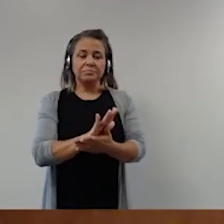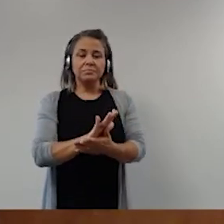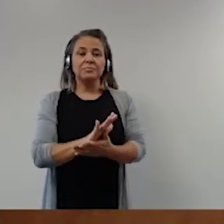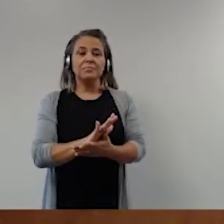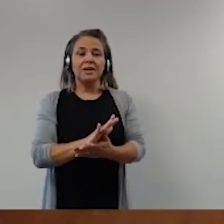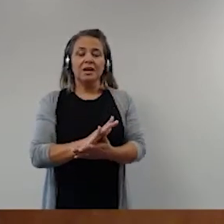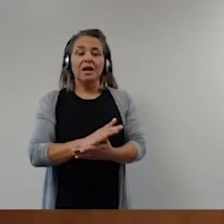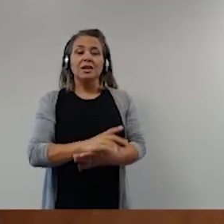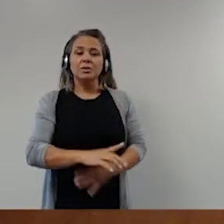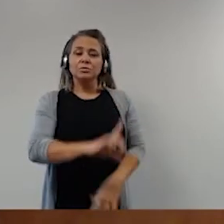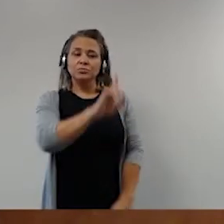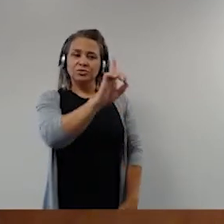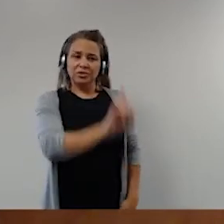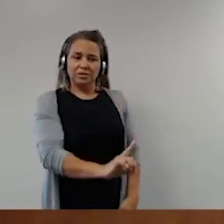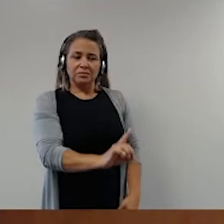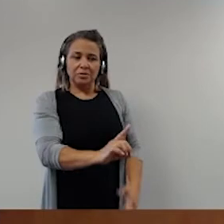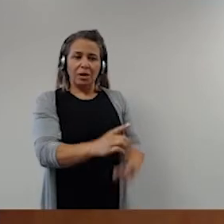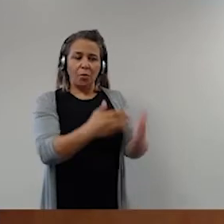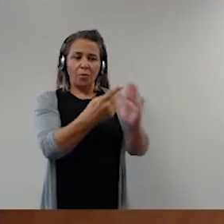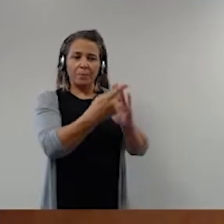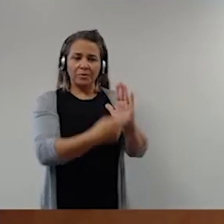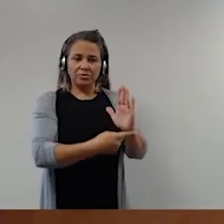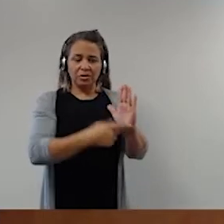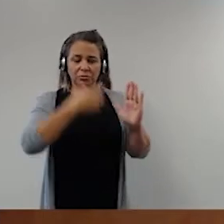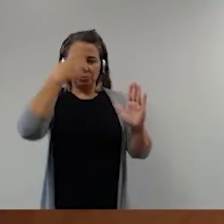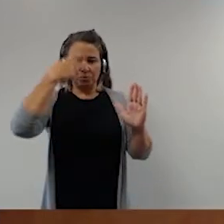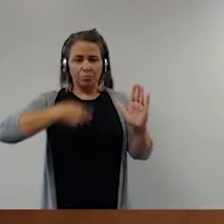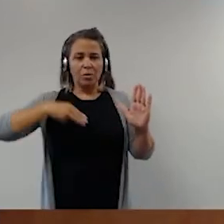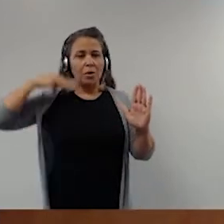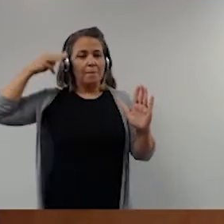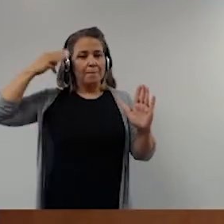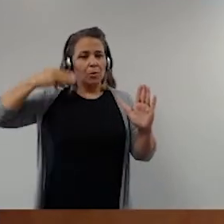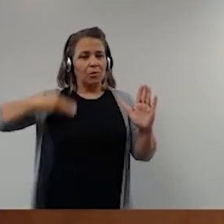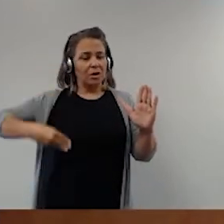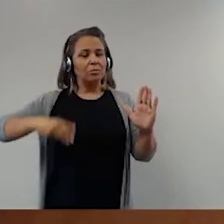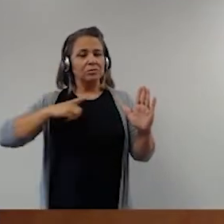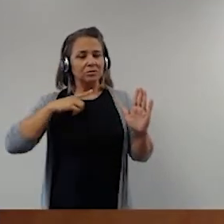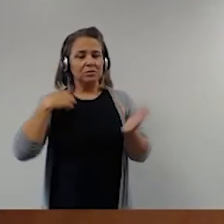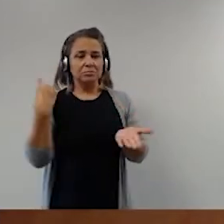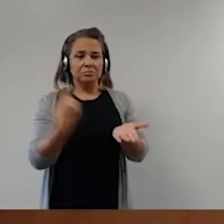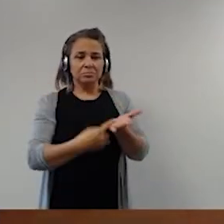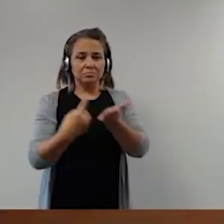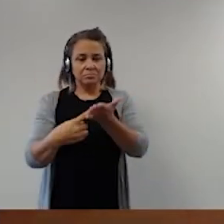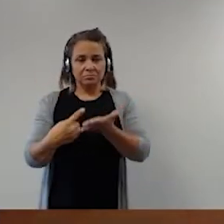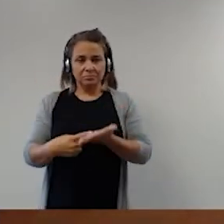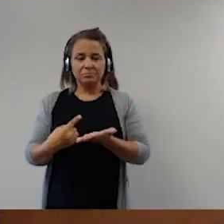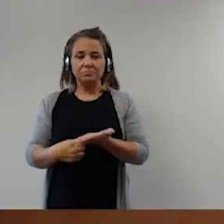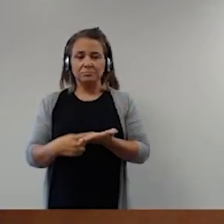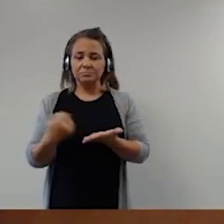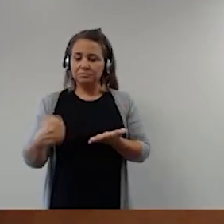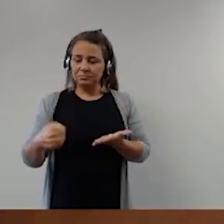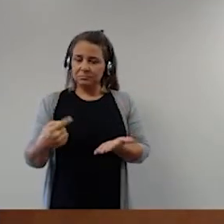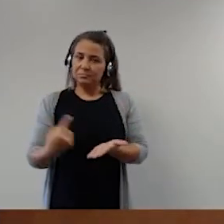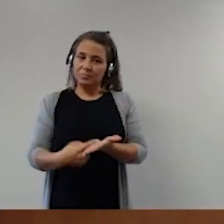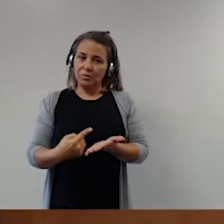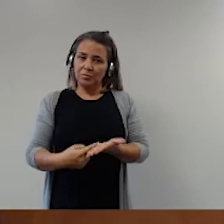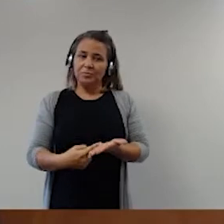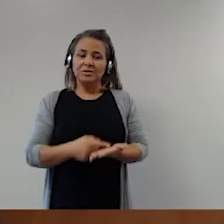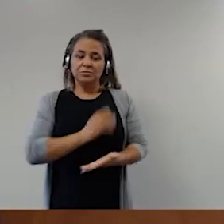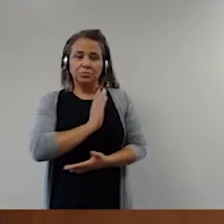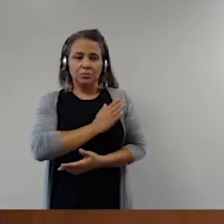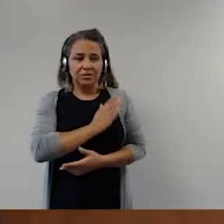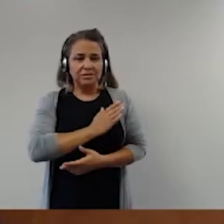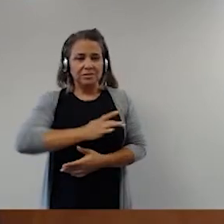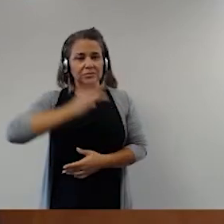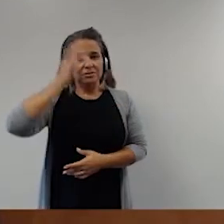é sobretudo um projeto moral que exige o compromisso do coração e